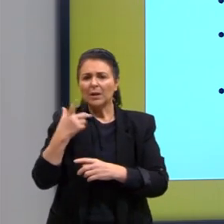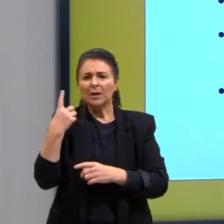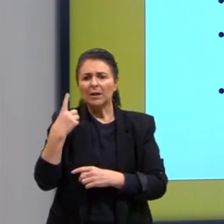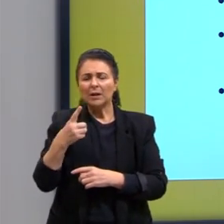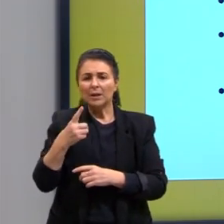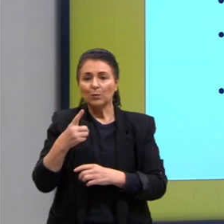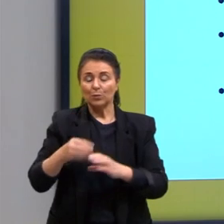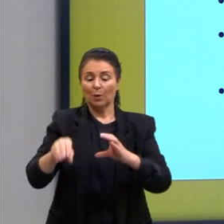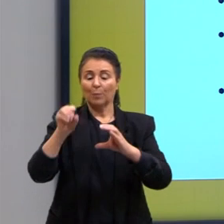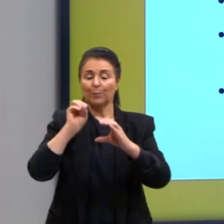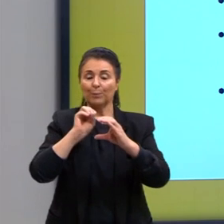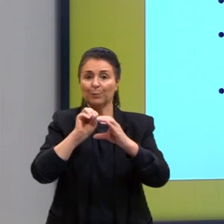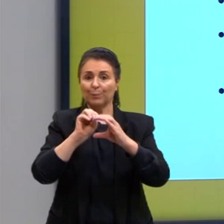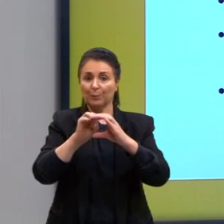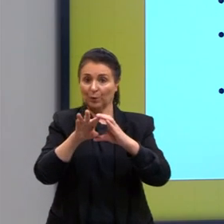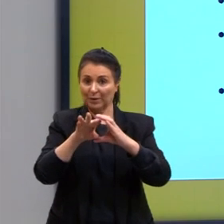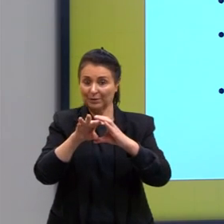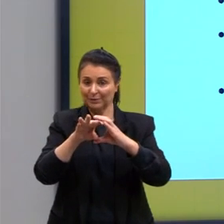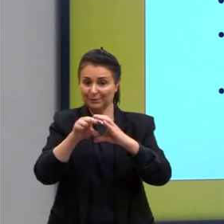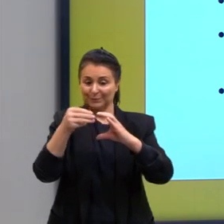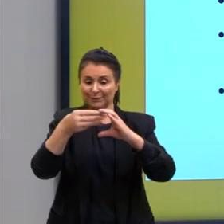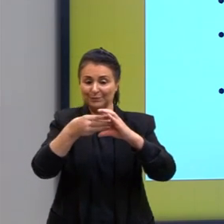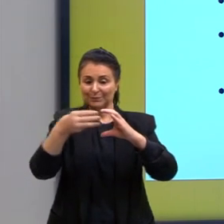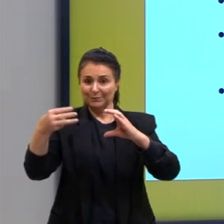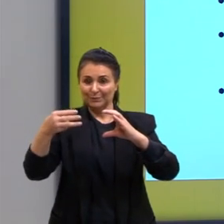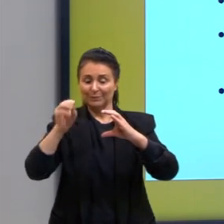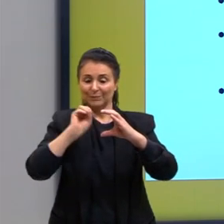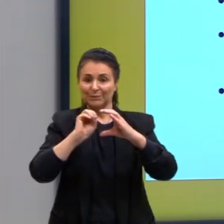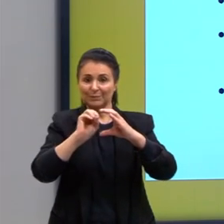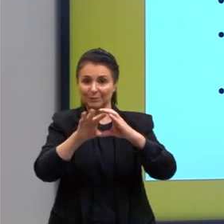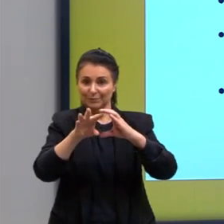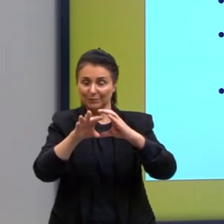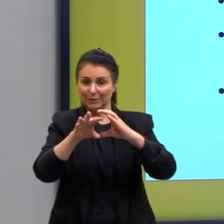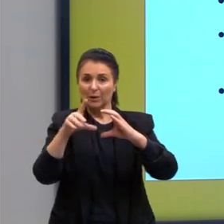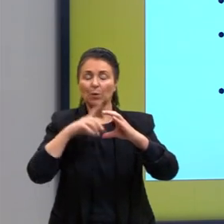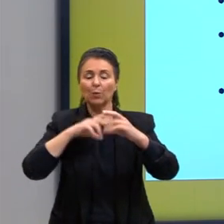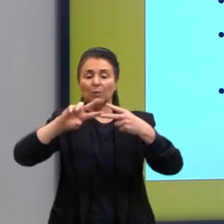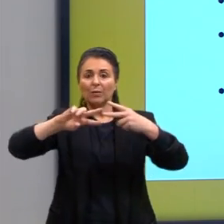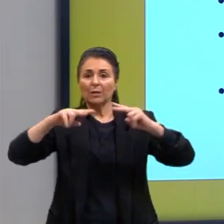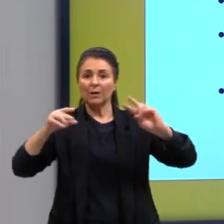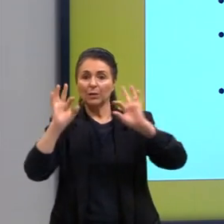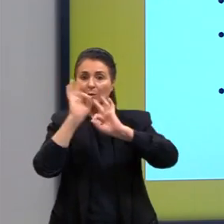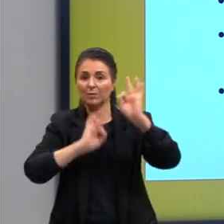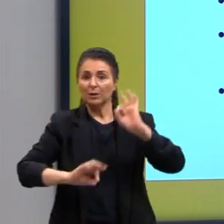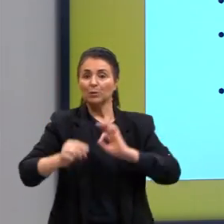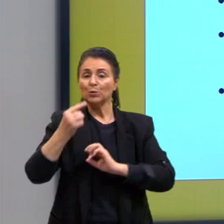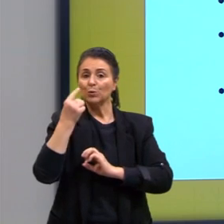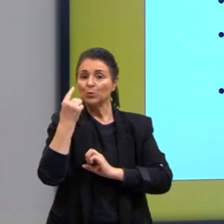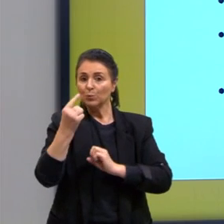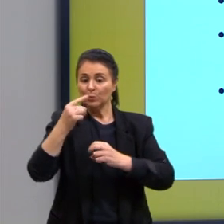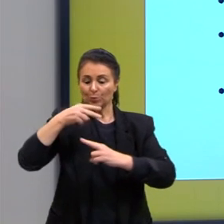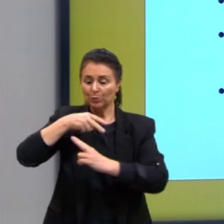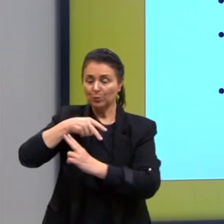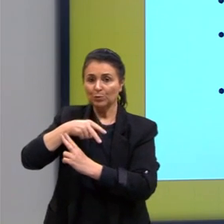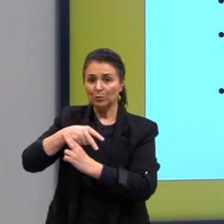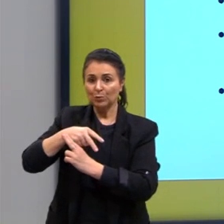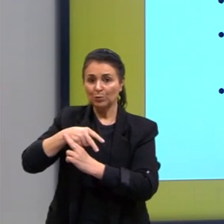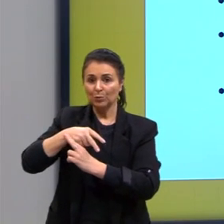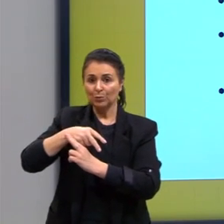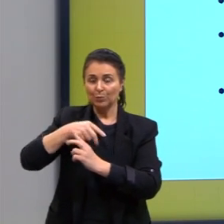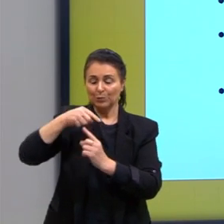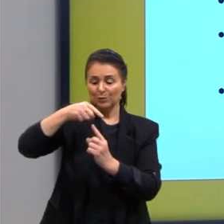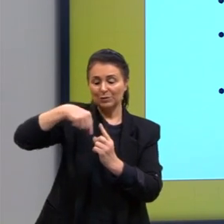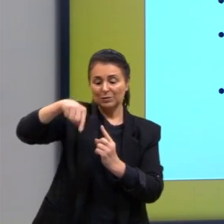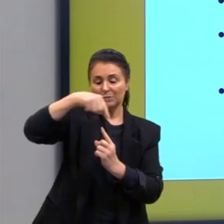procariontes, o DNA é tipicamente organizado em um único cromossomo circular. É o anel.